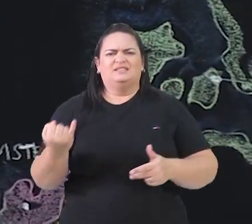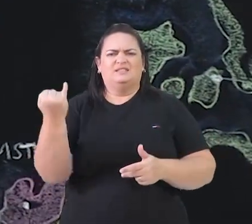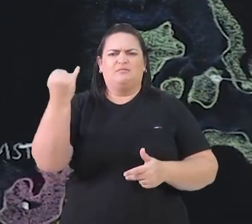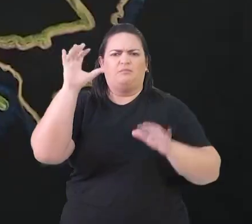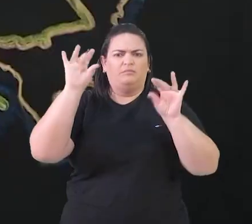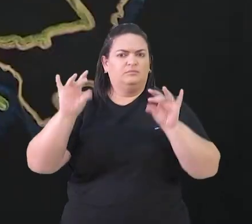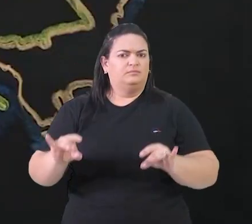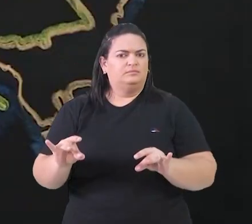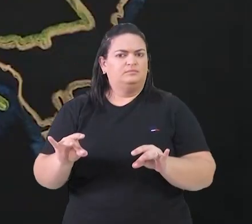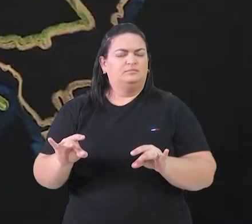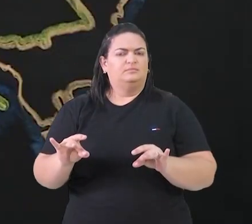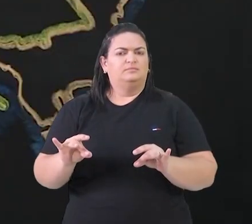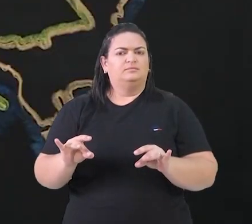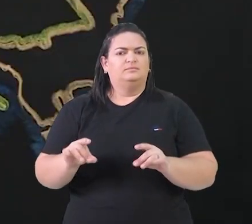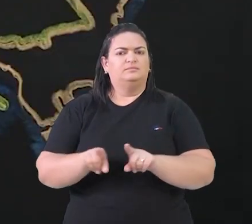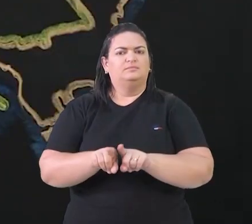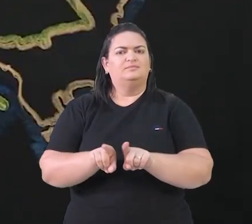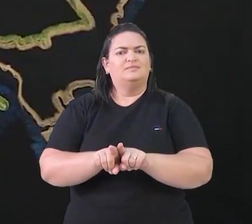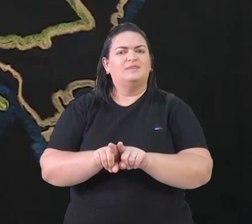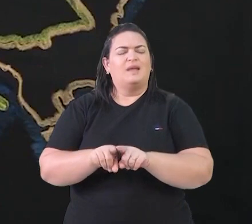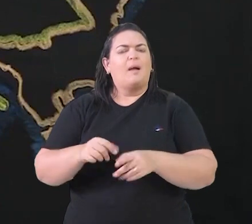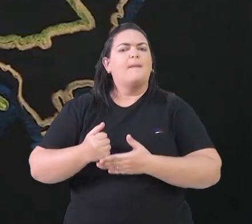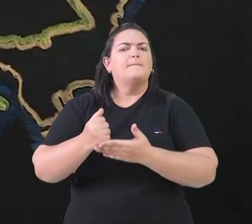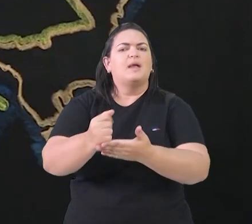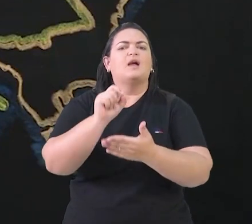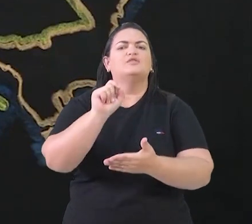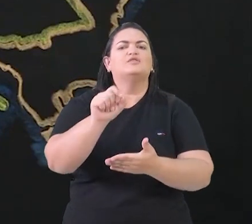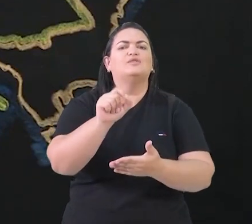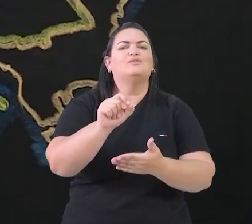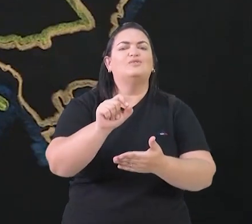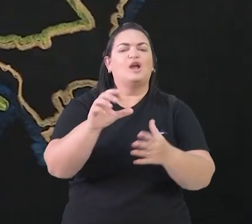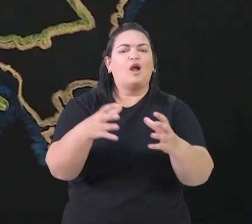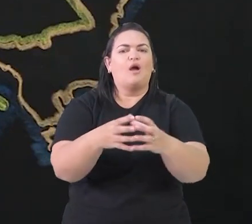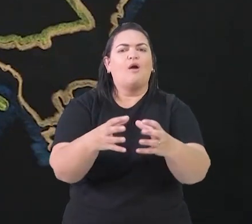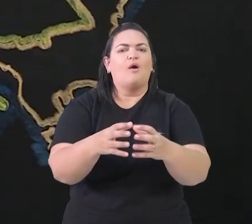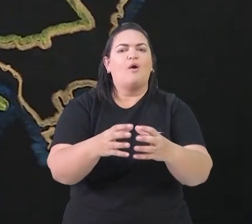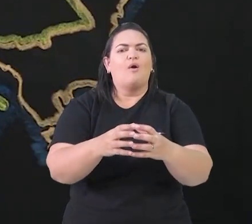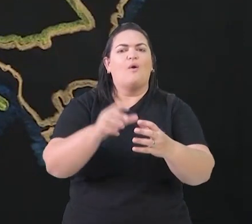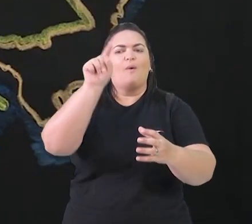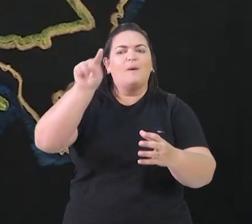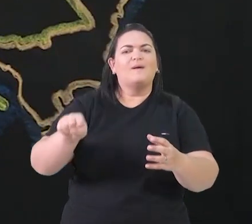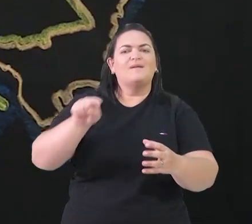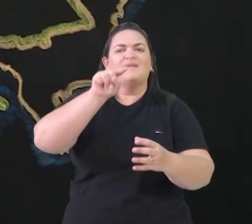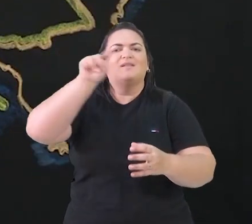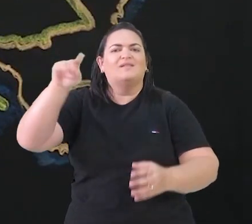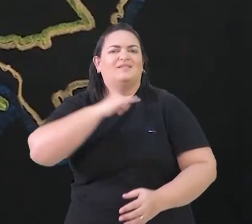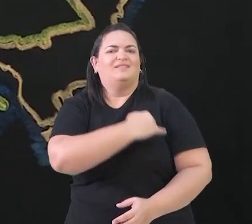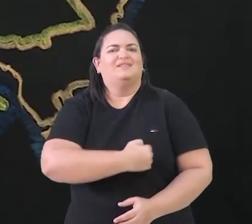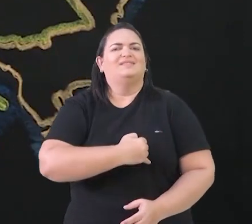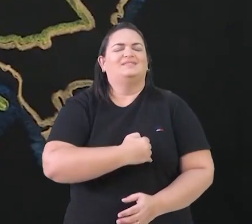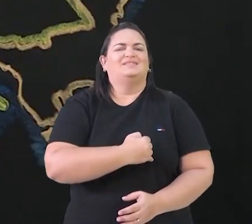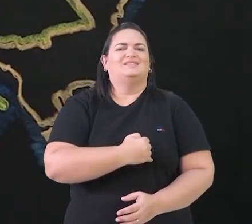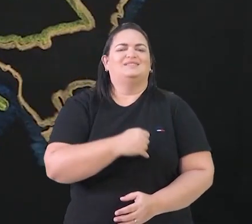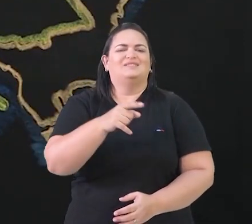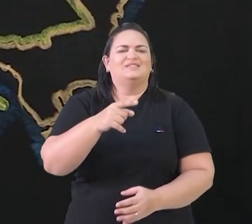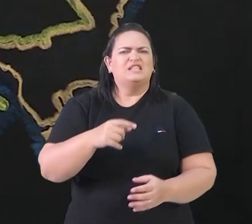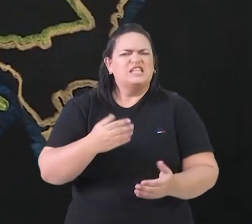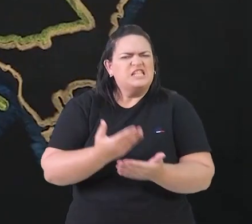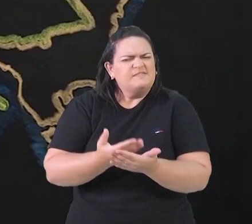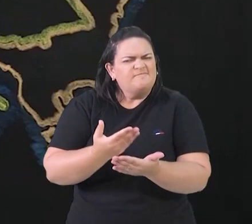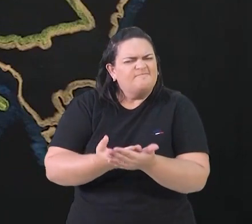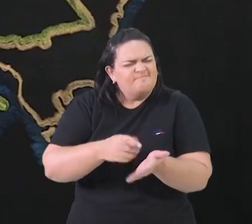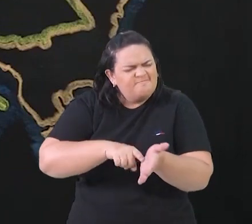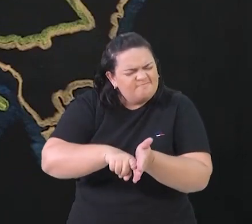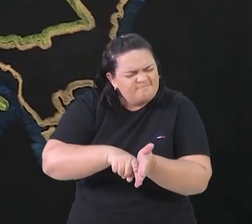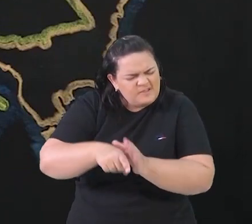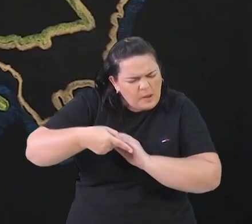reformadores, e deu força para uma ordem religiosa, a dos jesuítas, que se especializou no catecismo, ou seja,